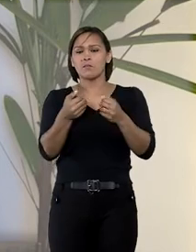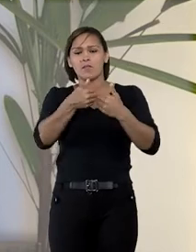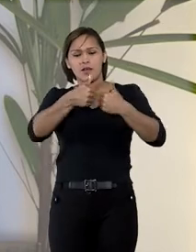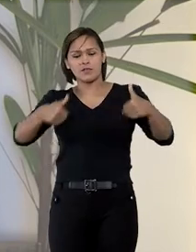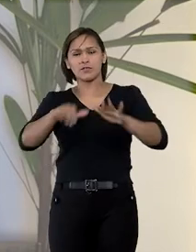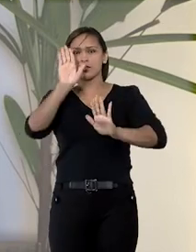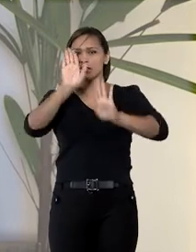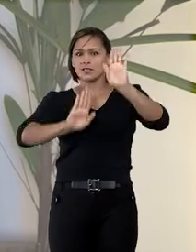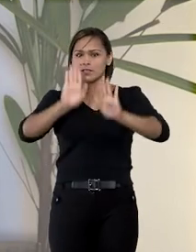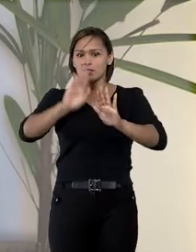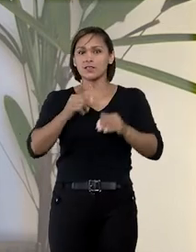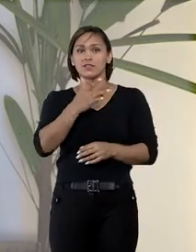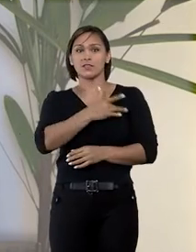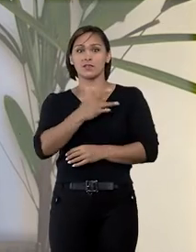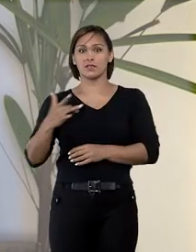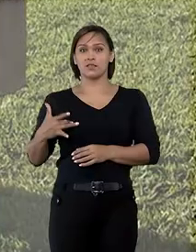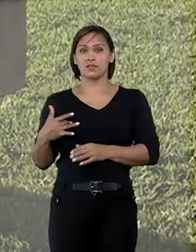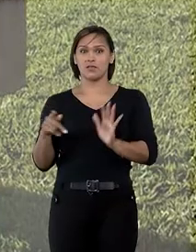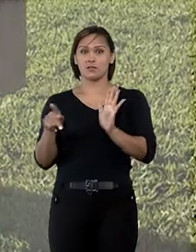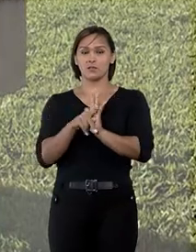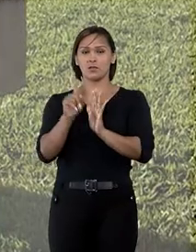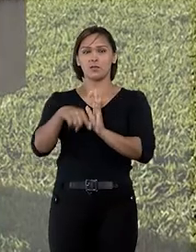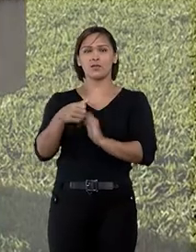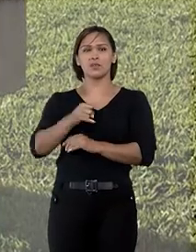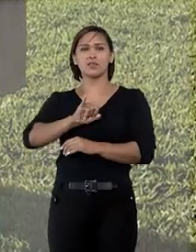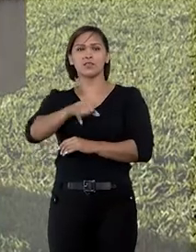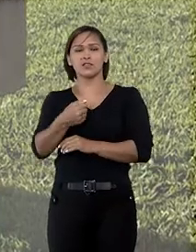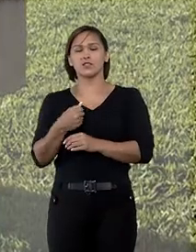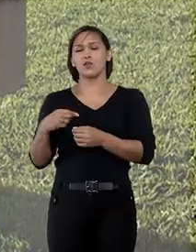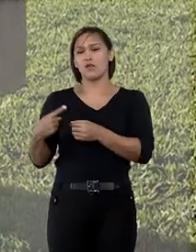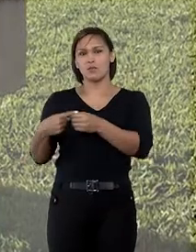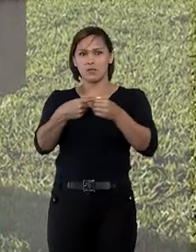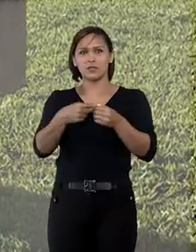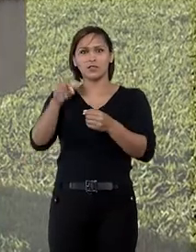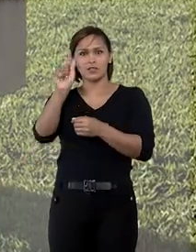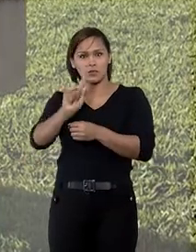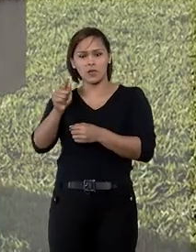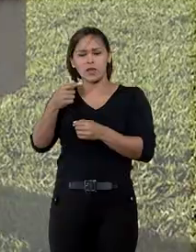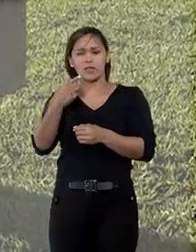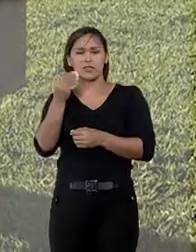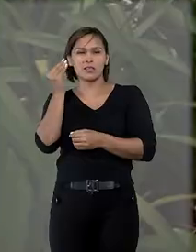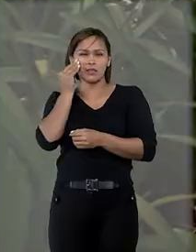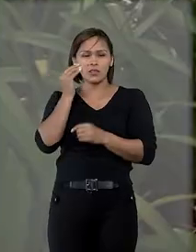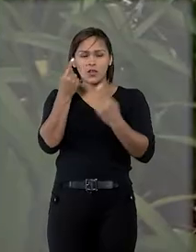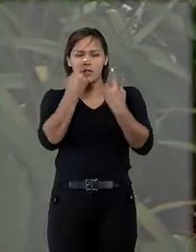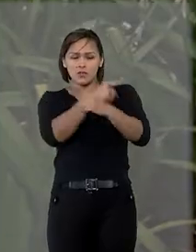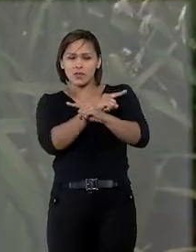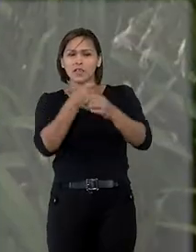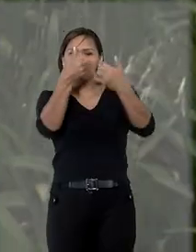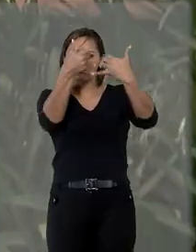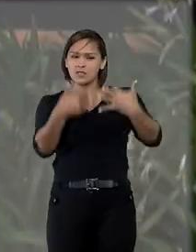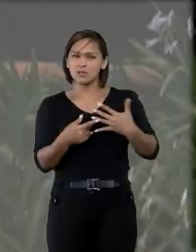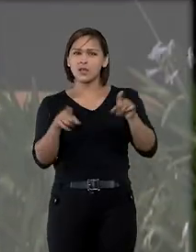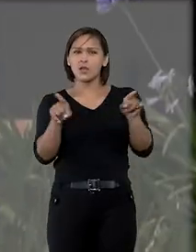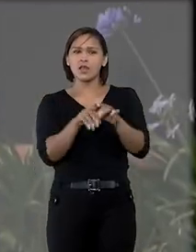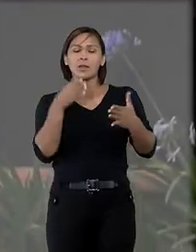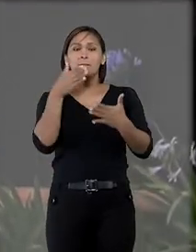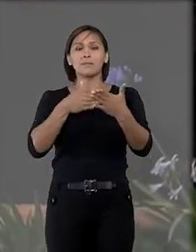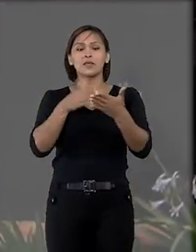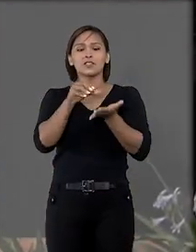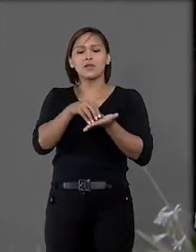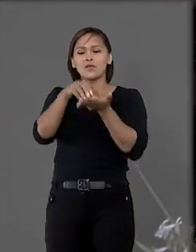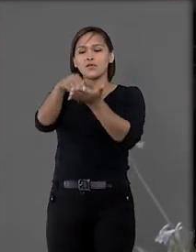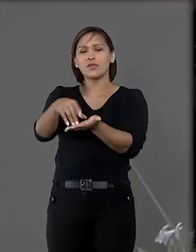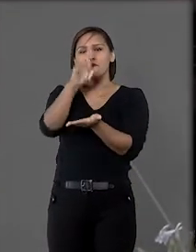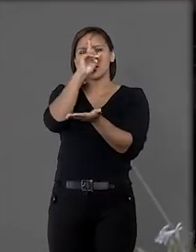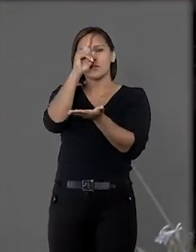dispensa de licitação na área da saúde. No STJ, o município goiano tentou reverter a decisão sob a alegação de que impedir a